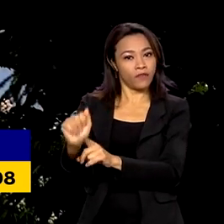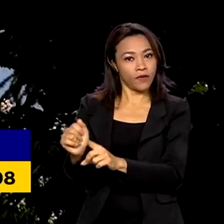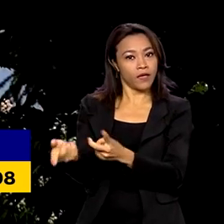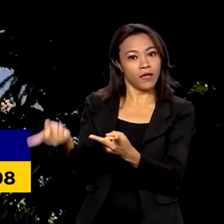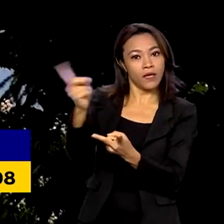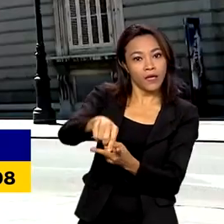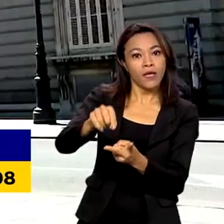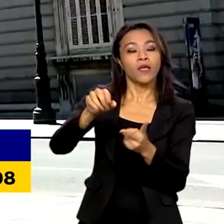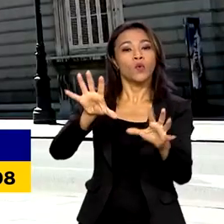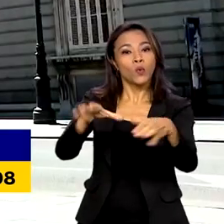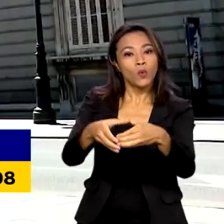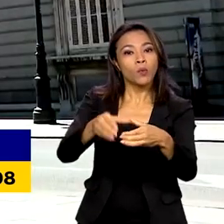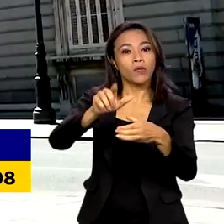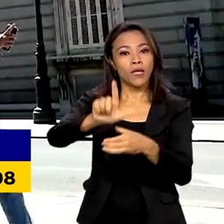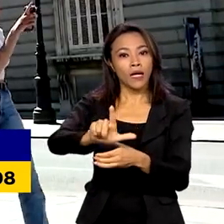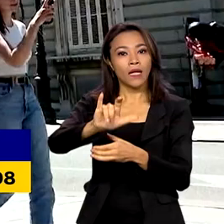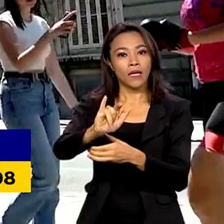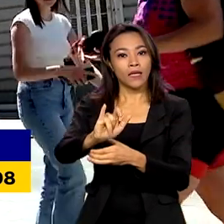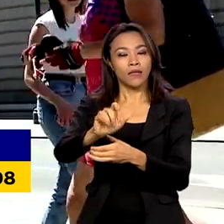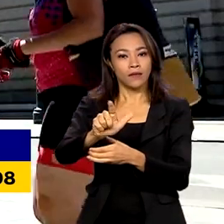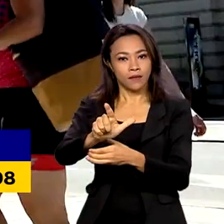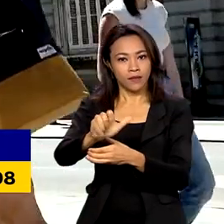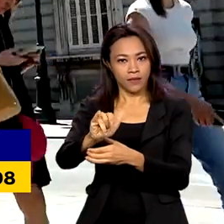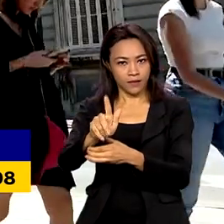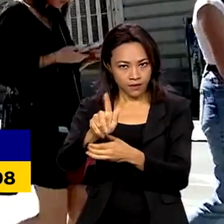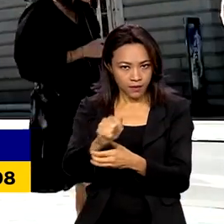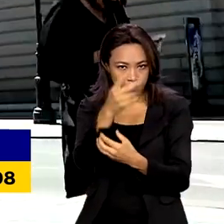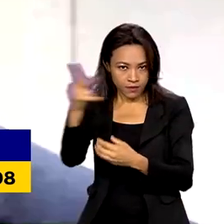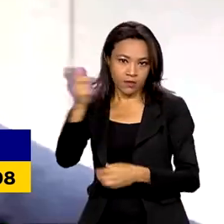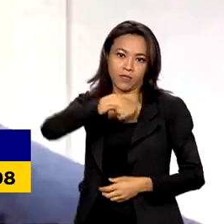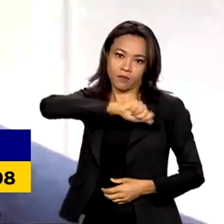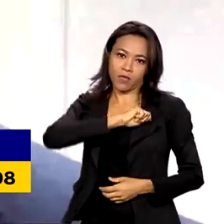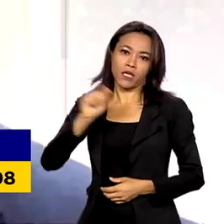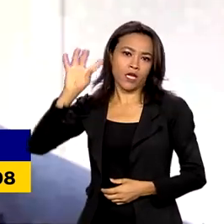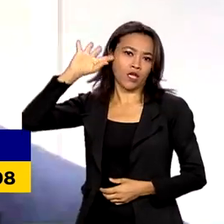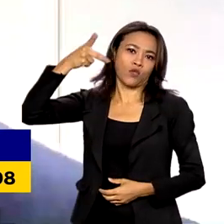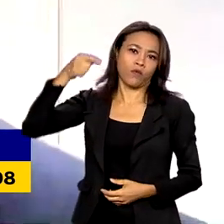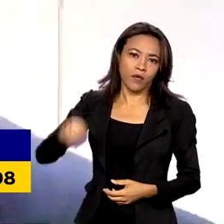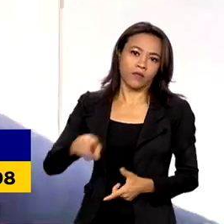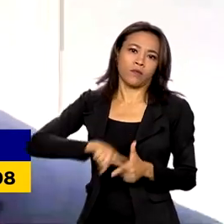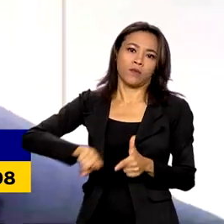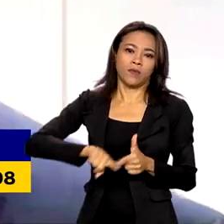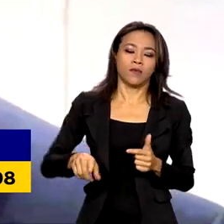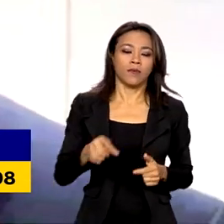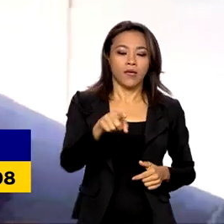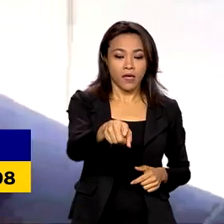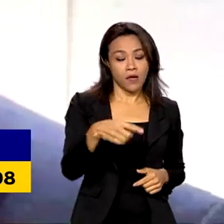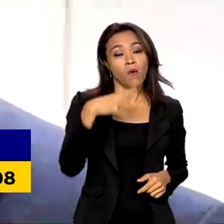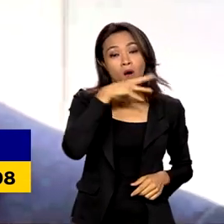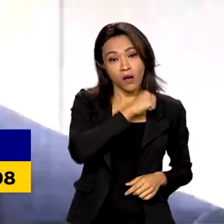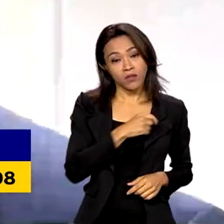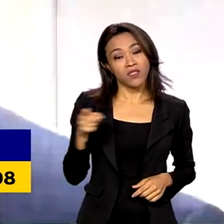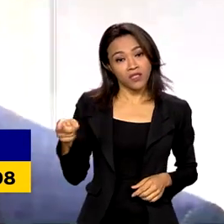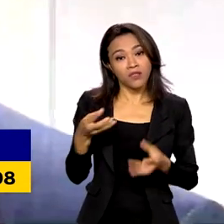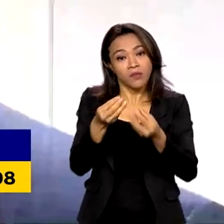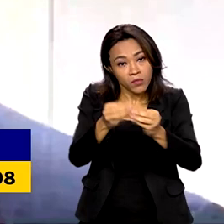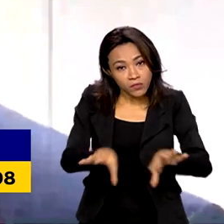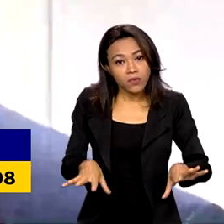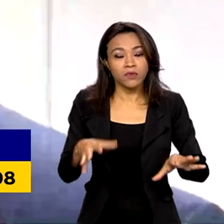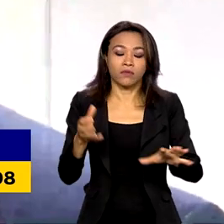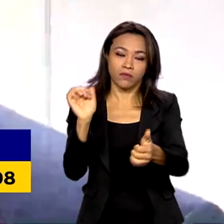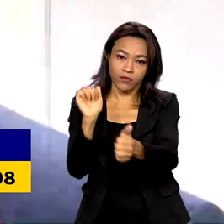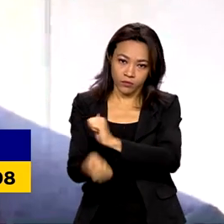Futebol na Espanha, que adotem as medidas cabíveis. Eu acho que isso compromete o futebol, eu acho que compromete